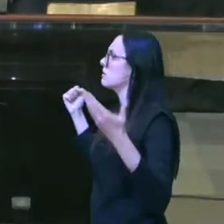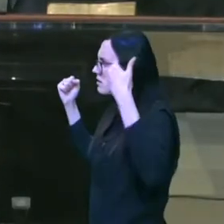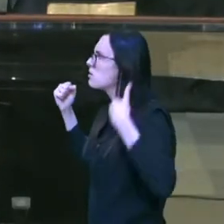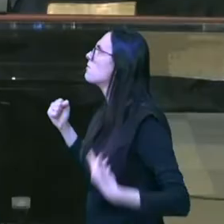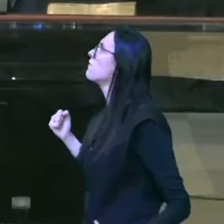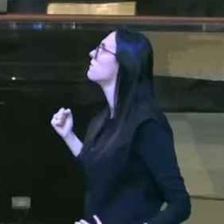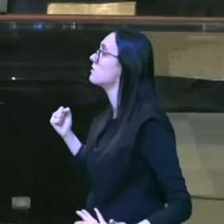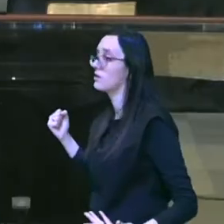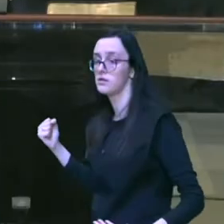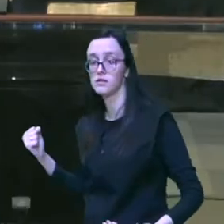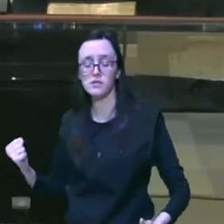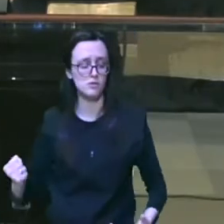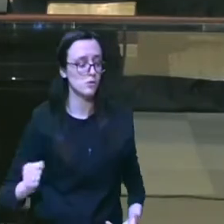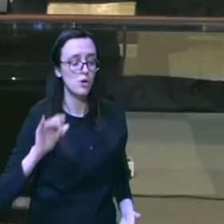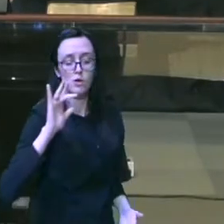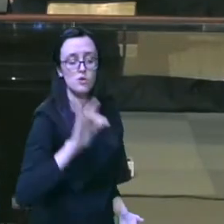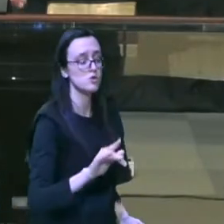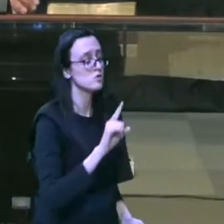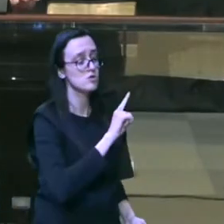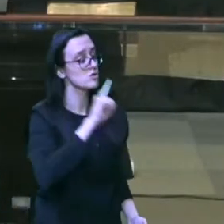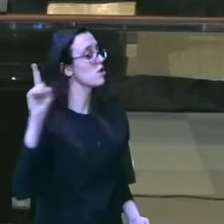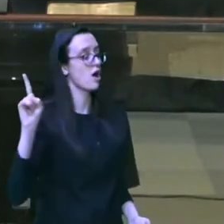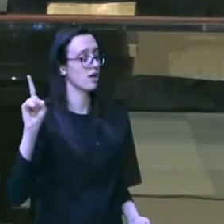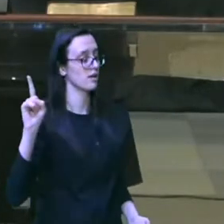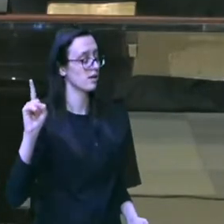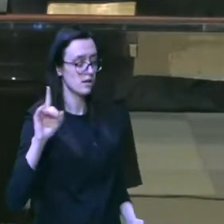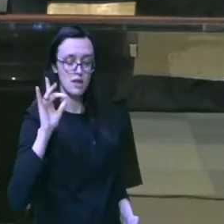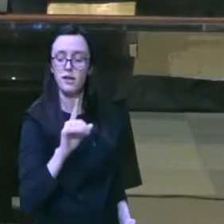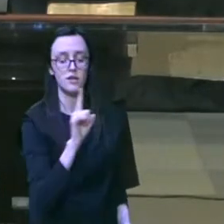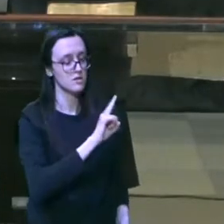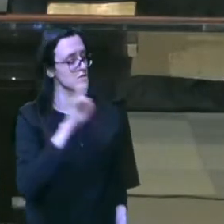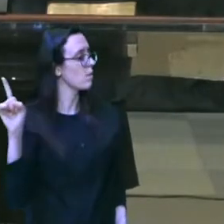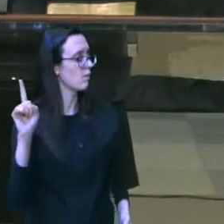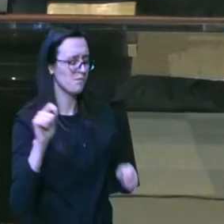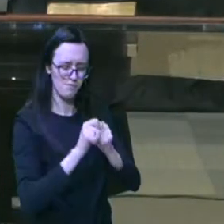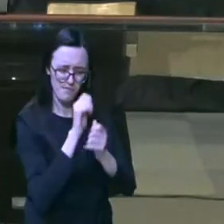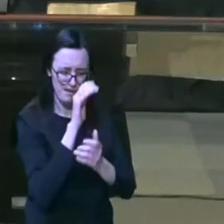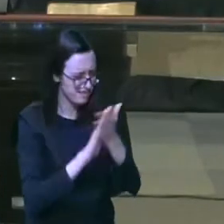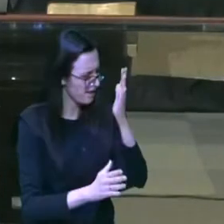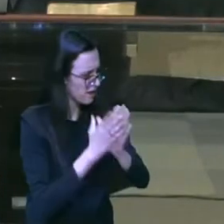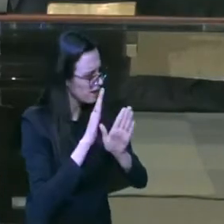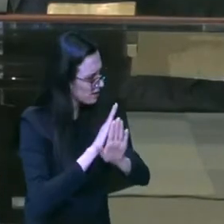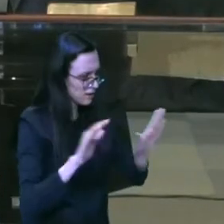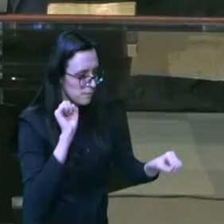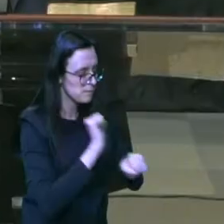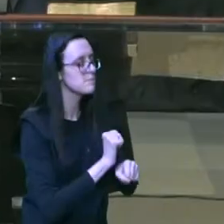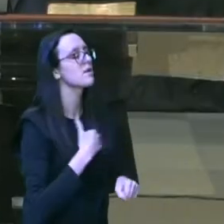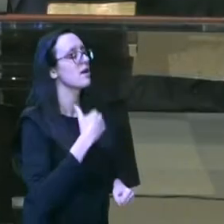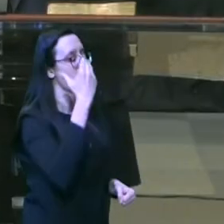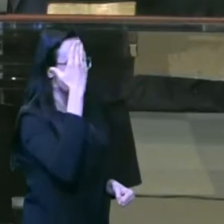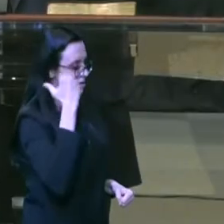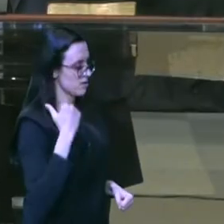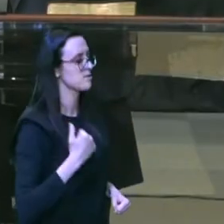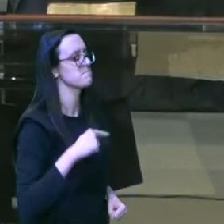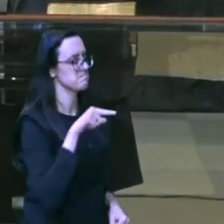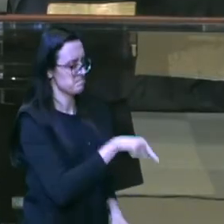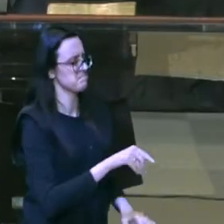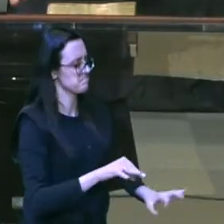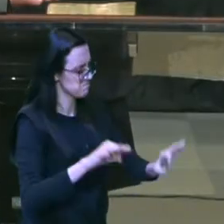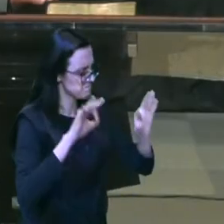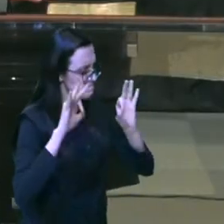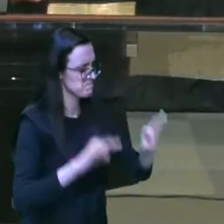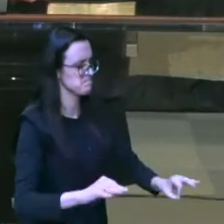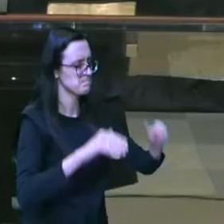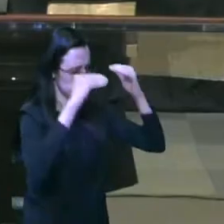não toque no rapaz disse o anjo não lhe faça nada agora sei que você teme a